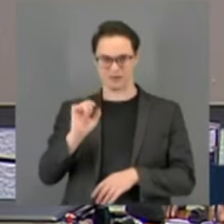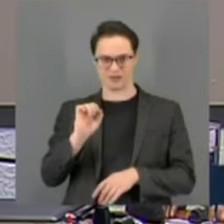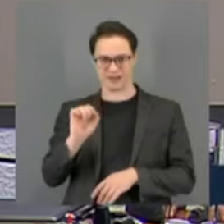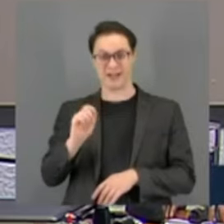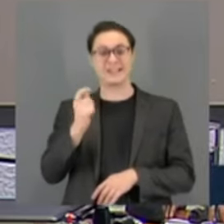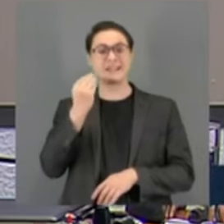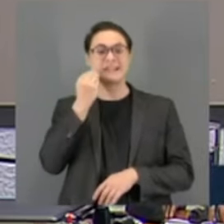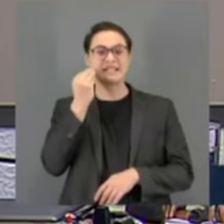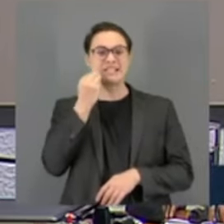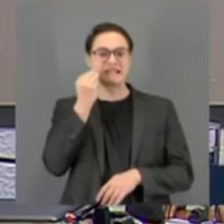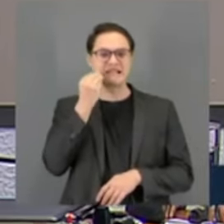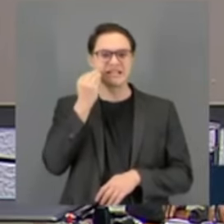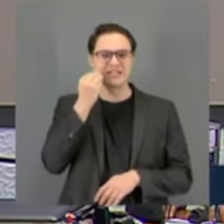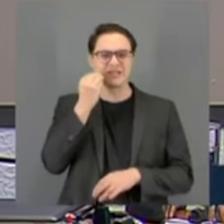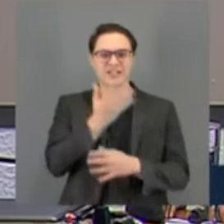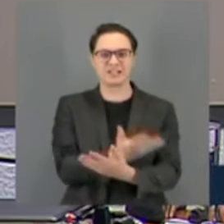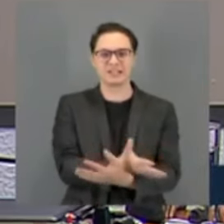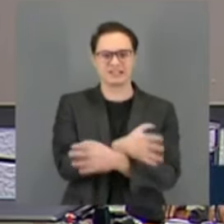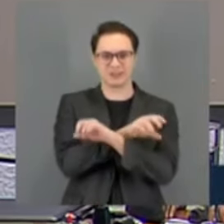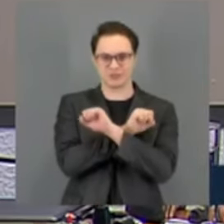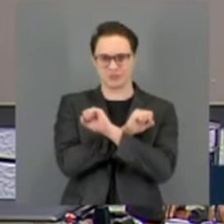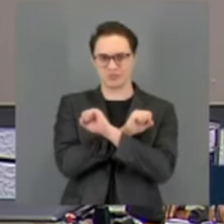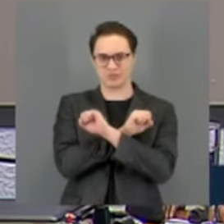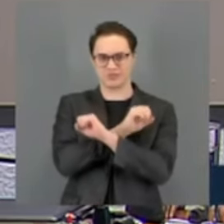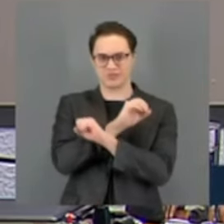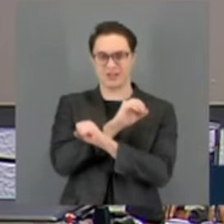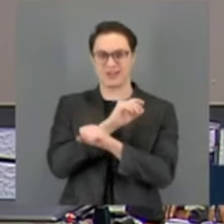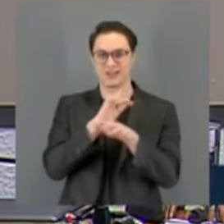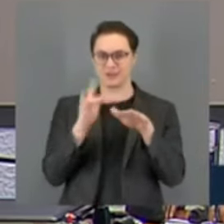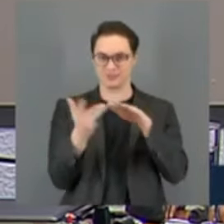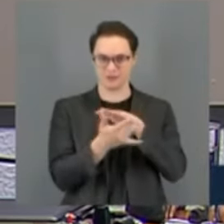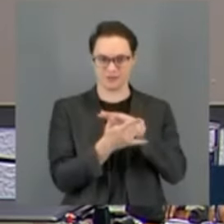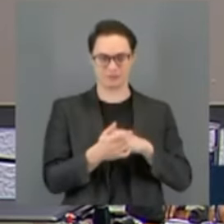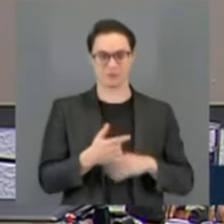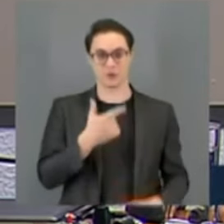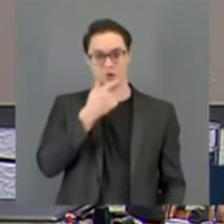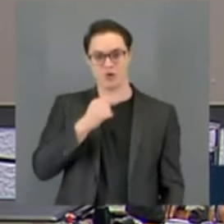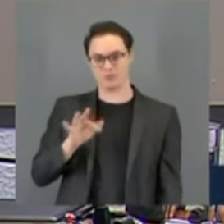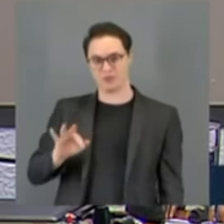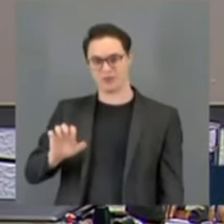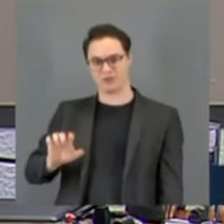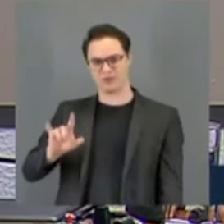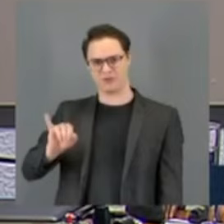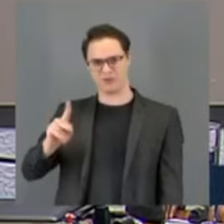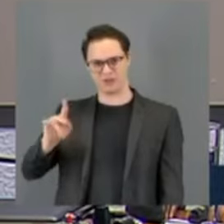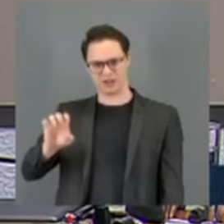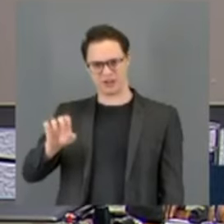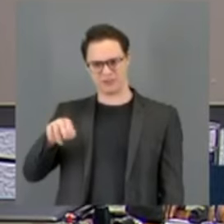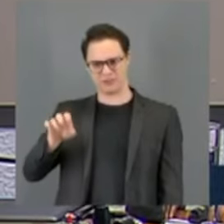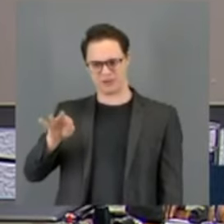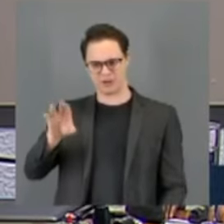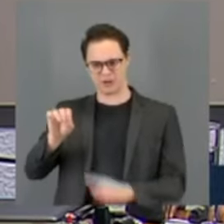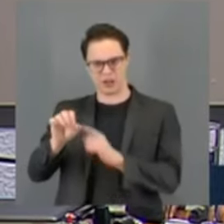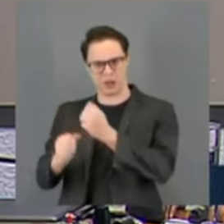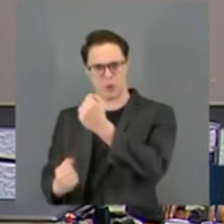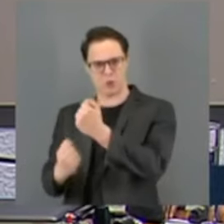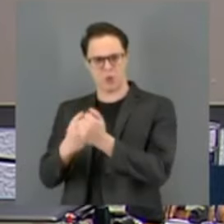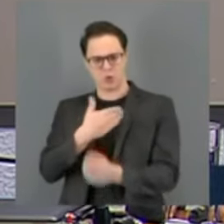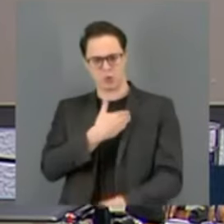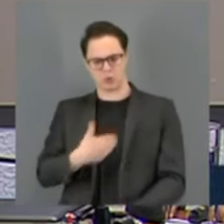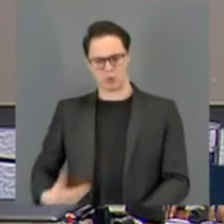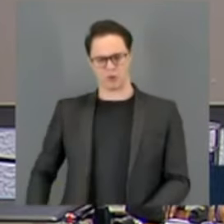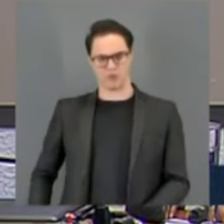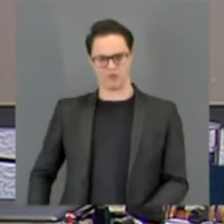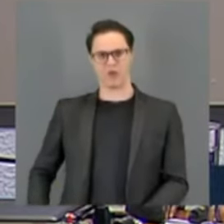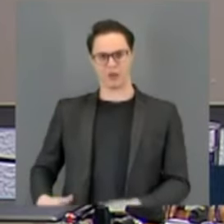tentativa de censura nas redes sociais. Felipe Neto, ele foi um dos maiores apoiadores do governo Lula nas últimas